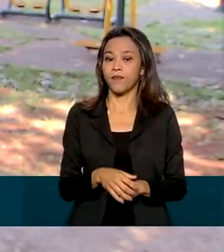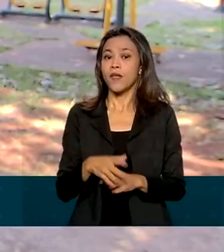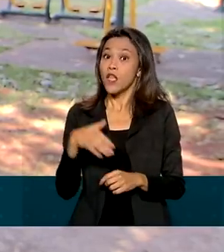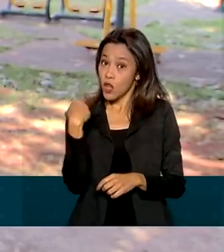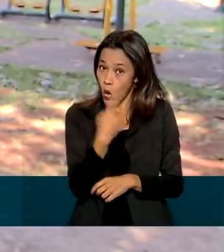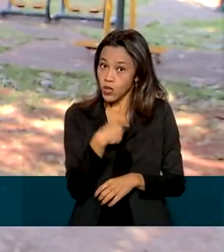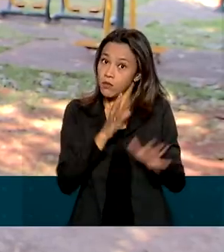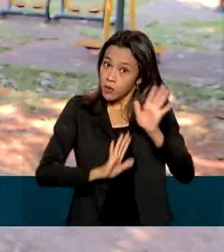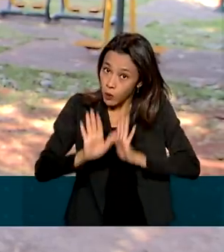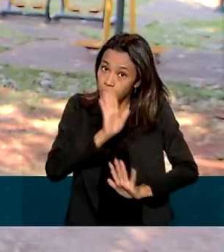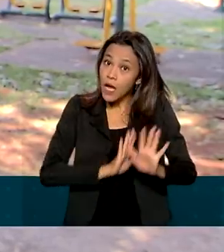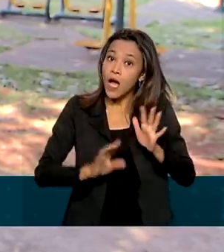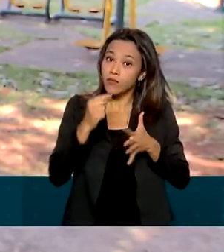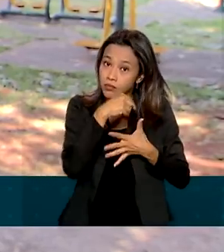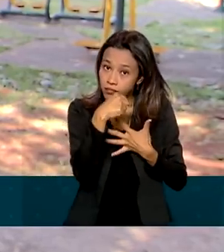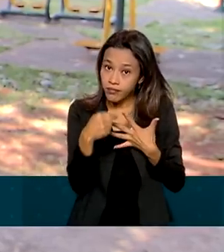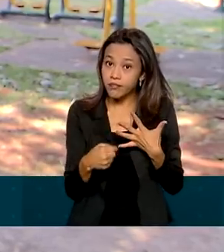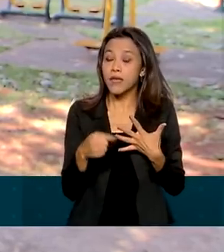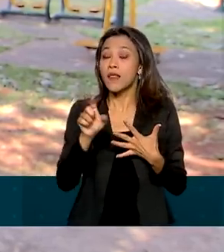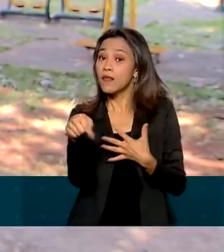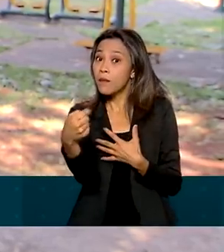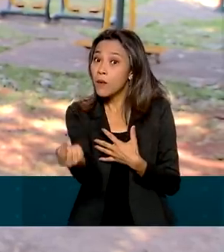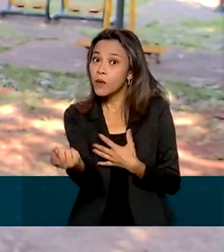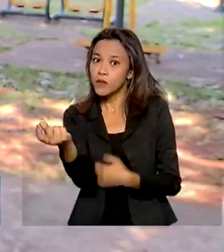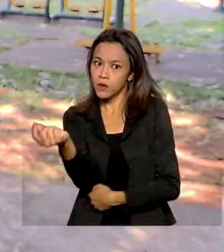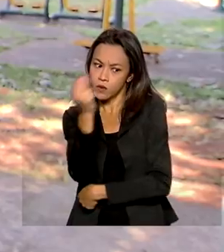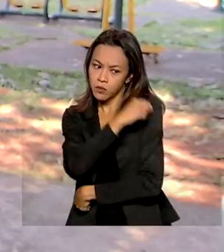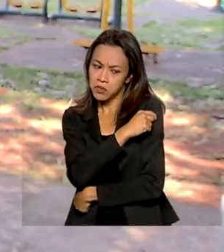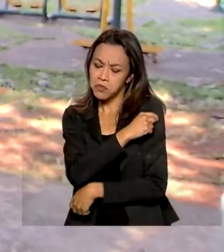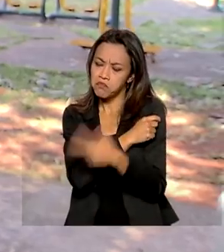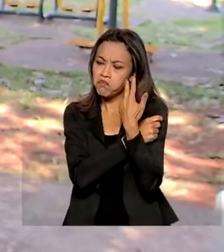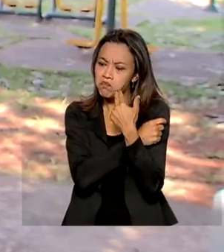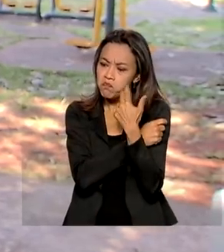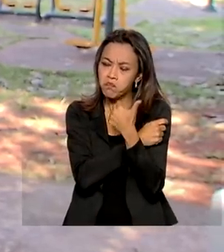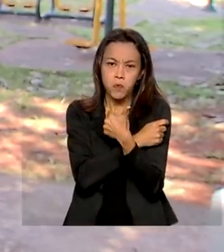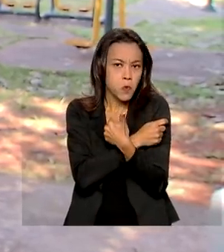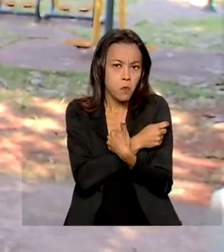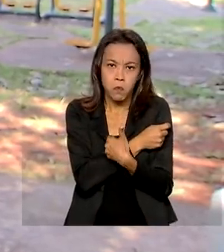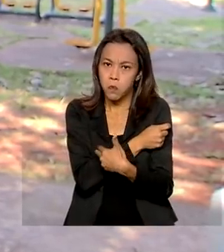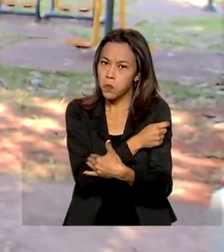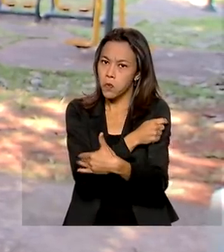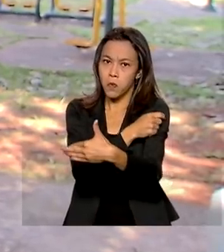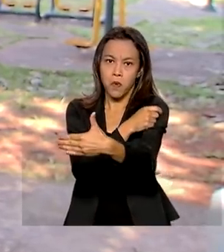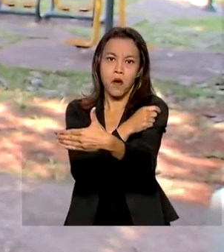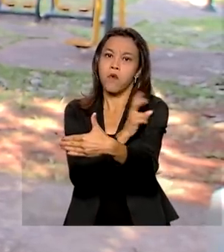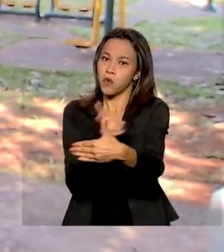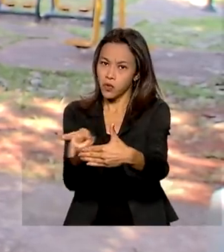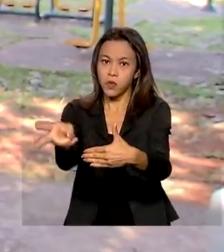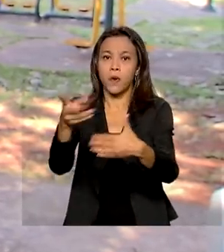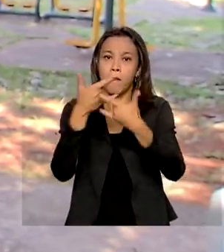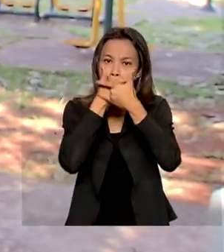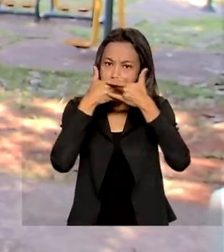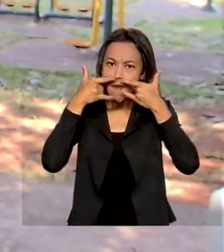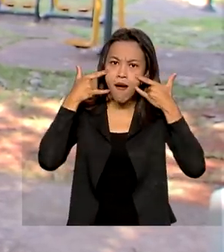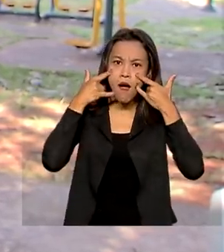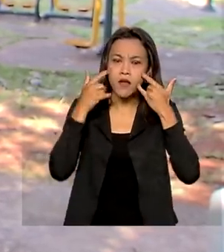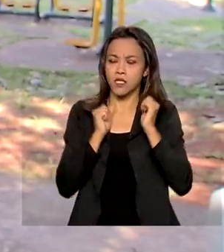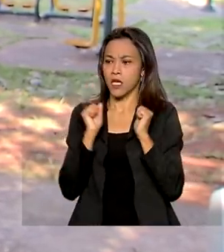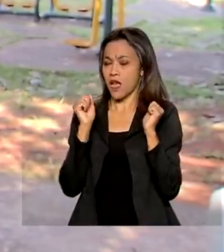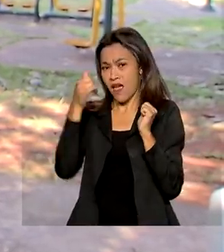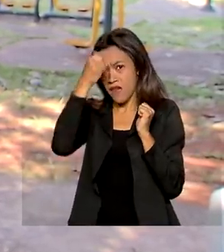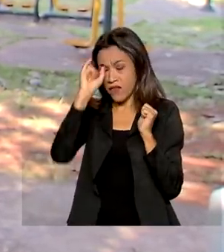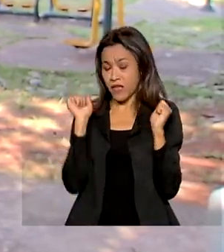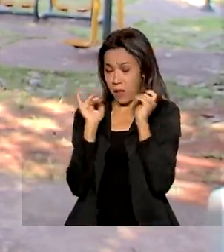depois que eu tomei a vacina, tudo igual. Máscara, sem aglomeração, a mesma